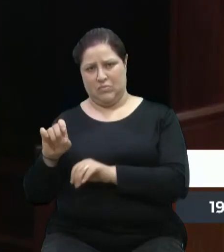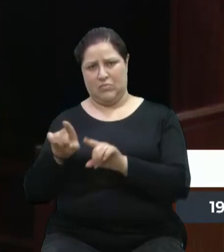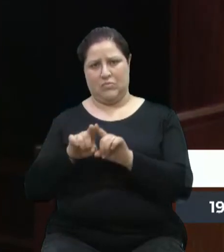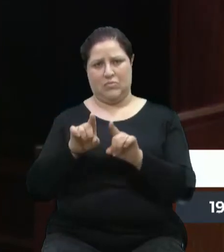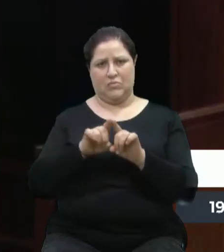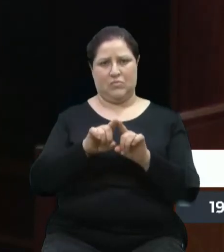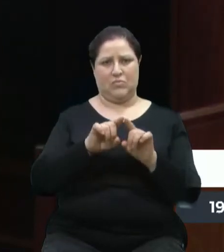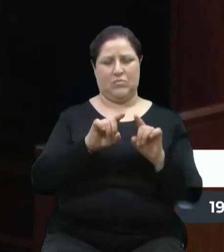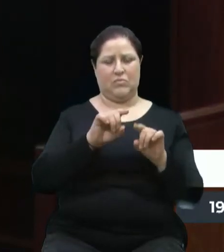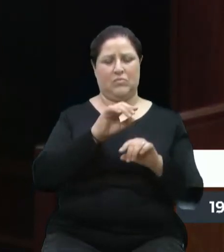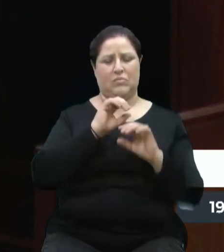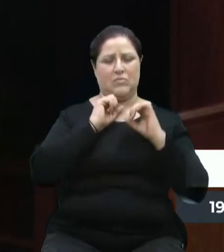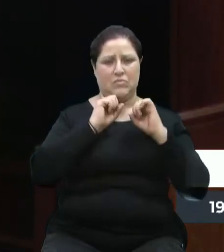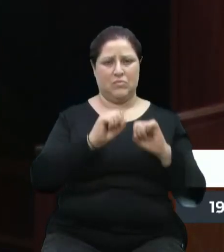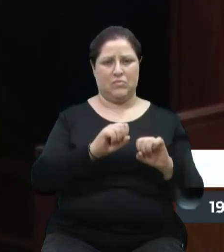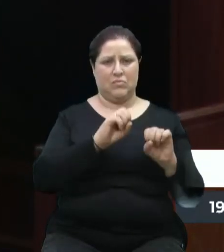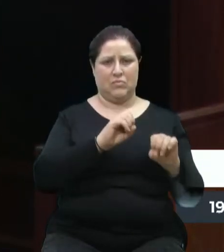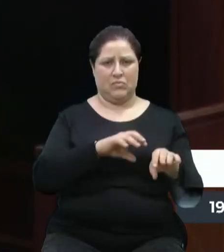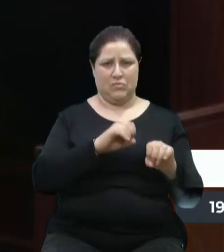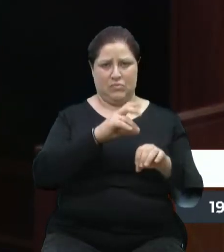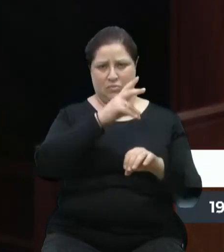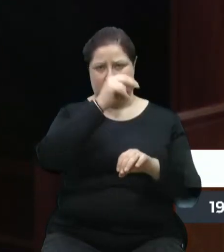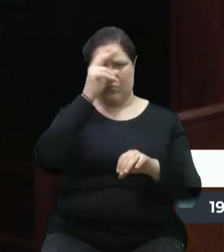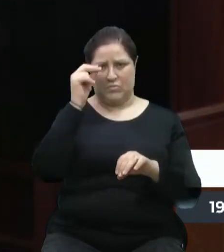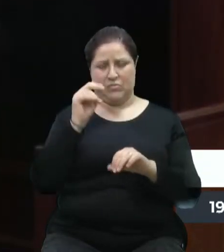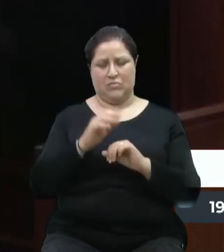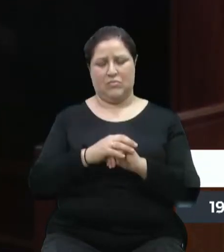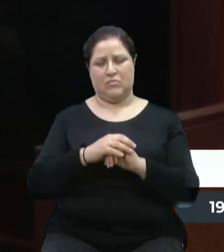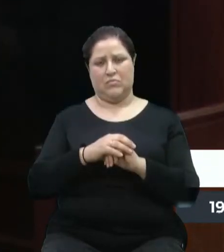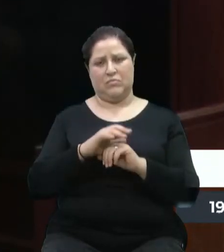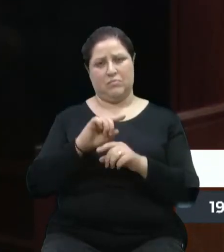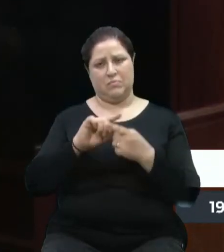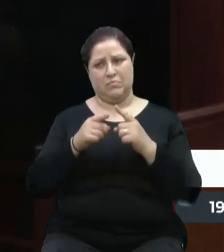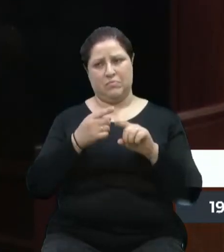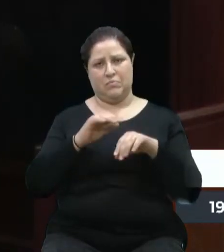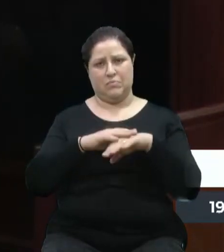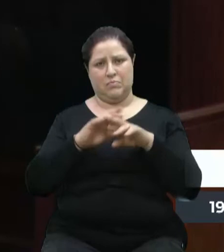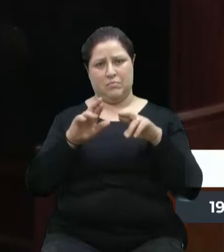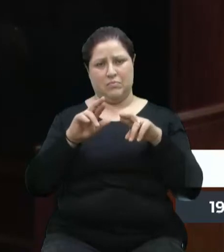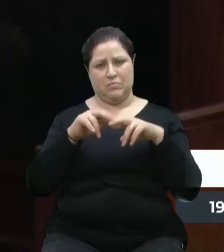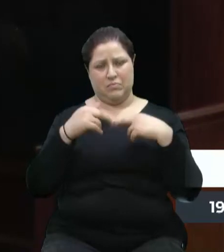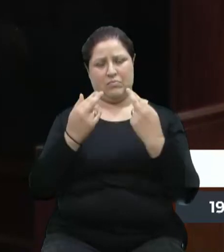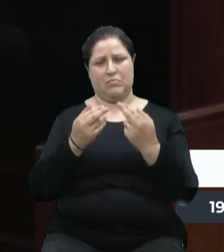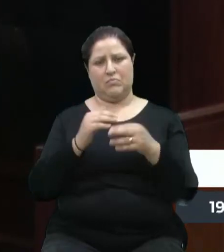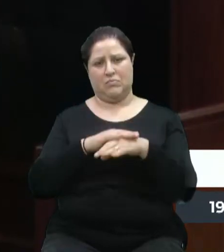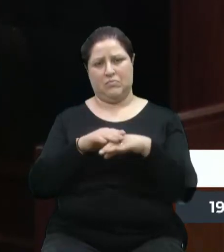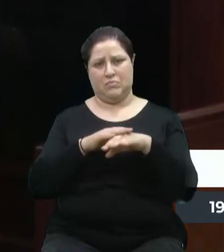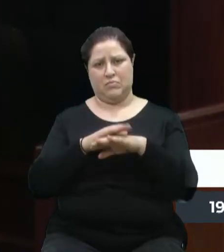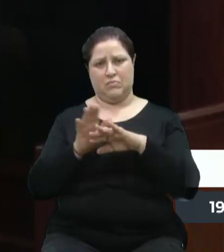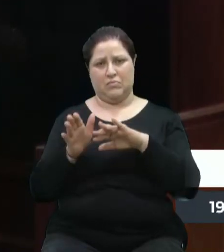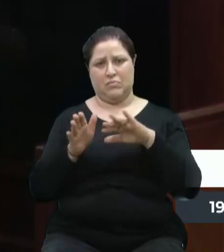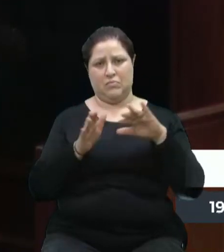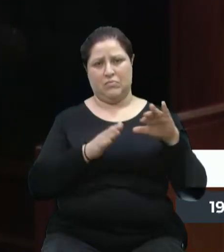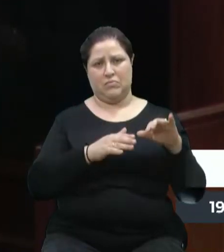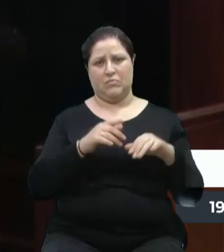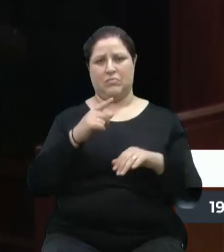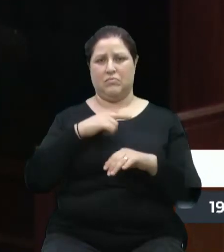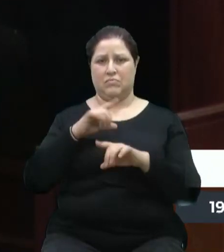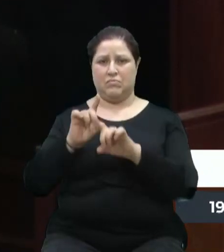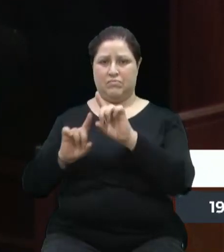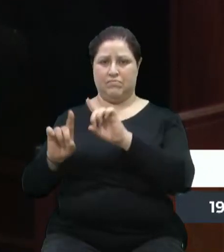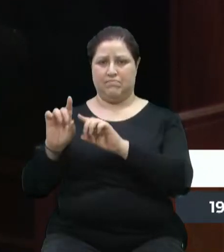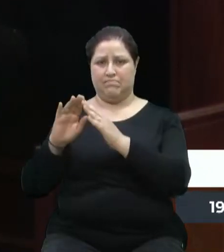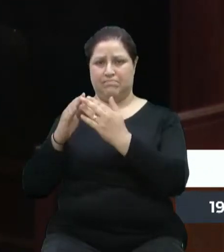portões, que não estão sendo cumpridos por algumas escolas, ainda tem escola que não está sendo cumprido e a doutora Simone